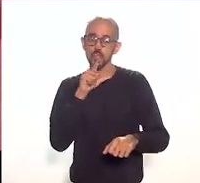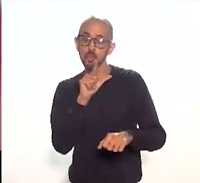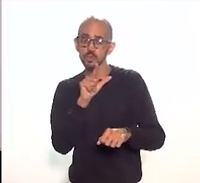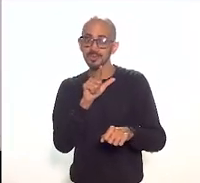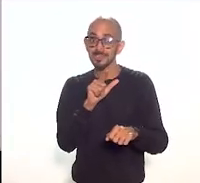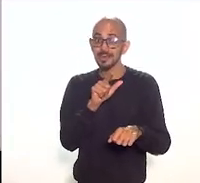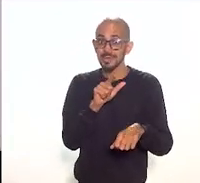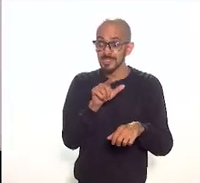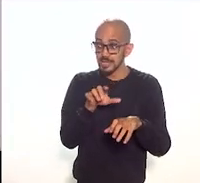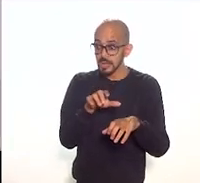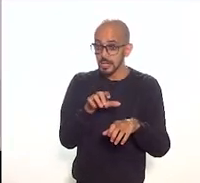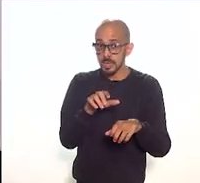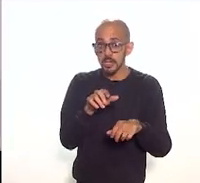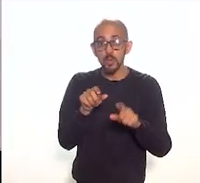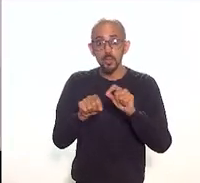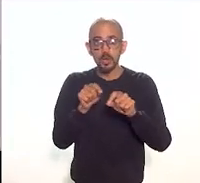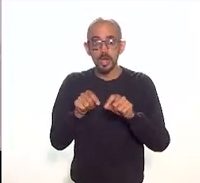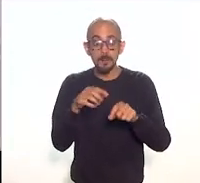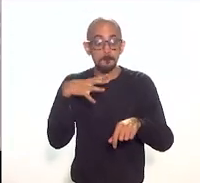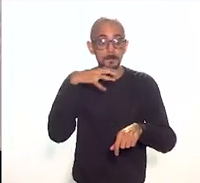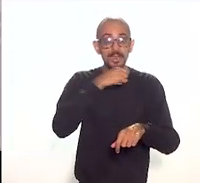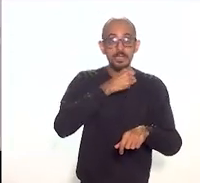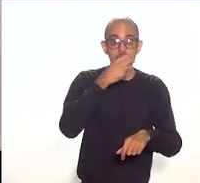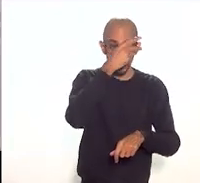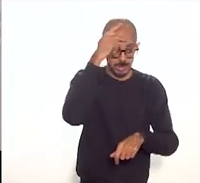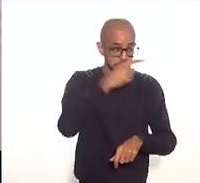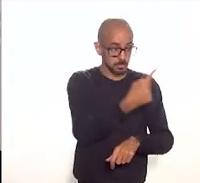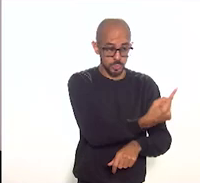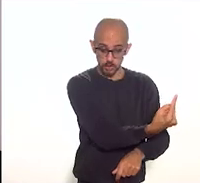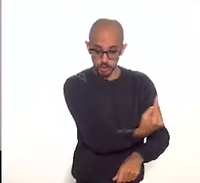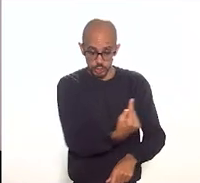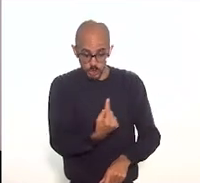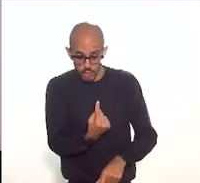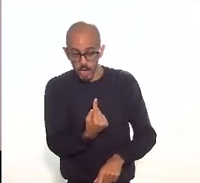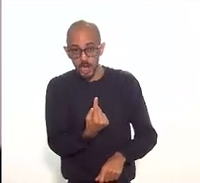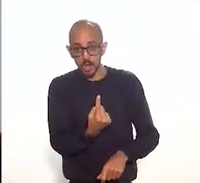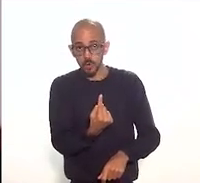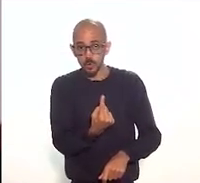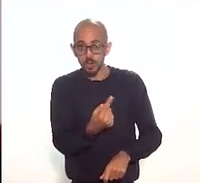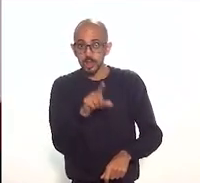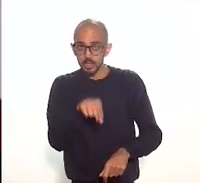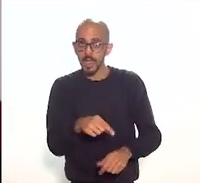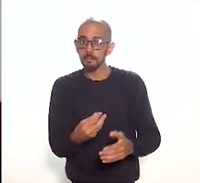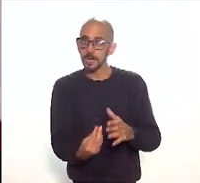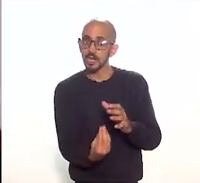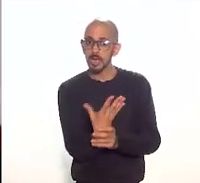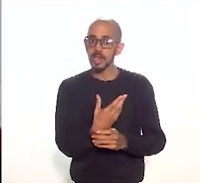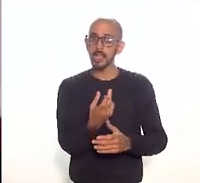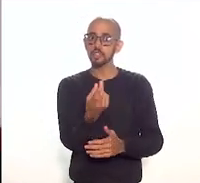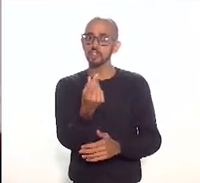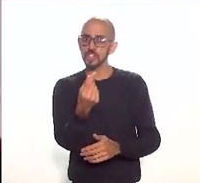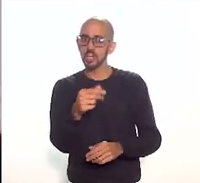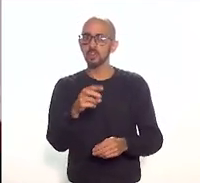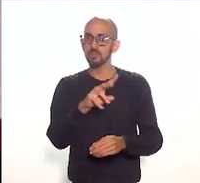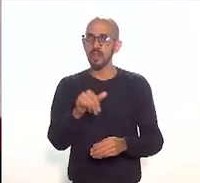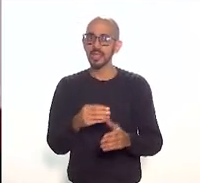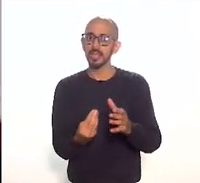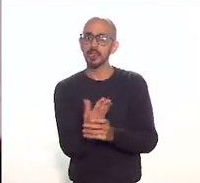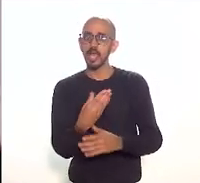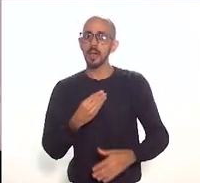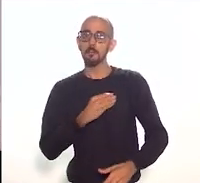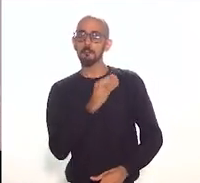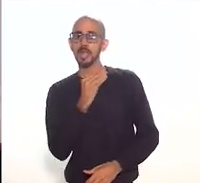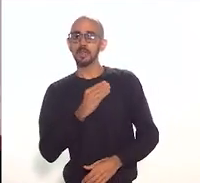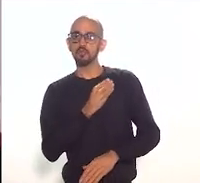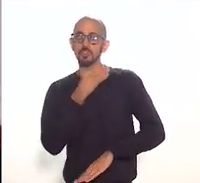pessoas para passar uma noite na cidade gerando dinheiro recursos que vão beneficiar a hotelaria que vão beneficiar o